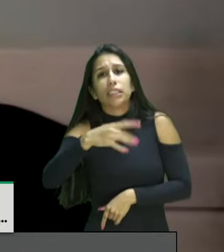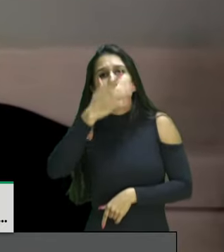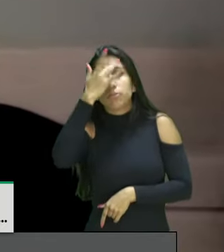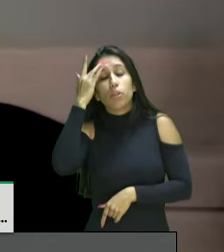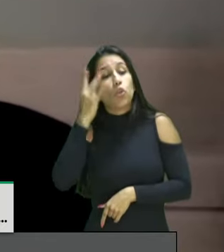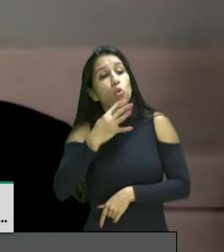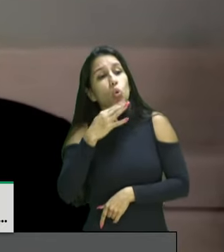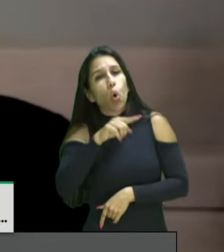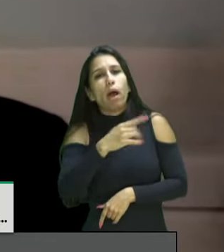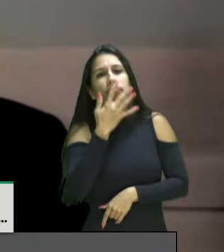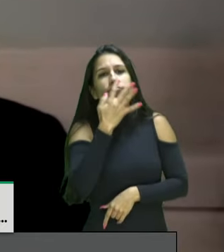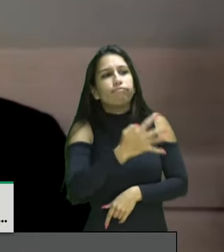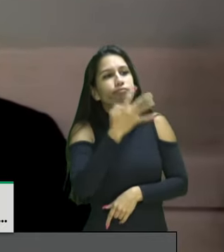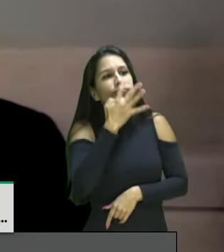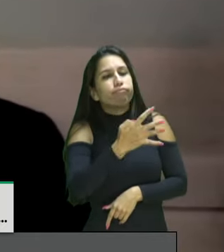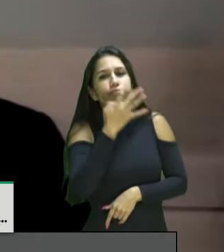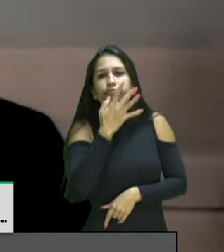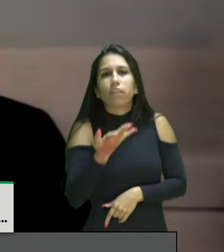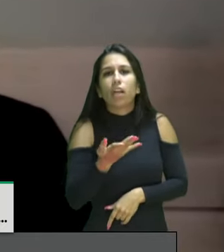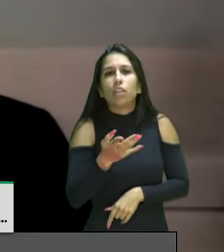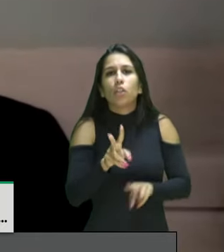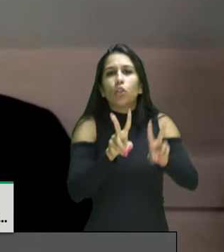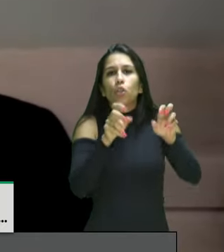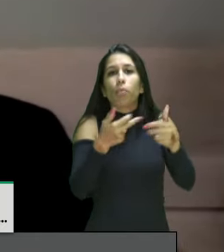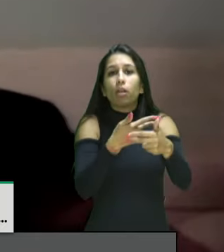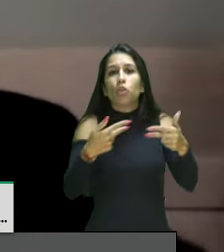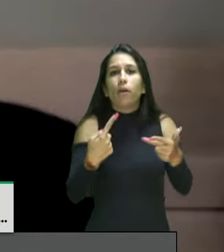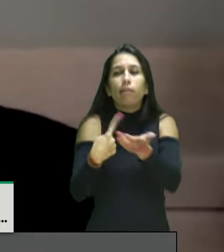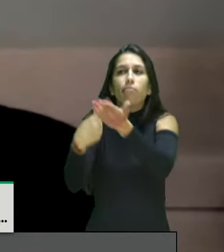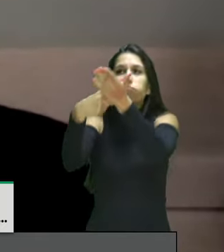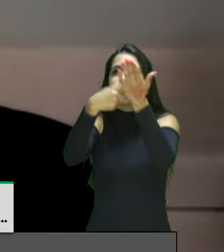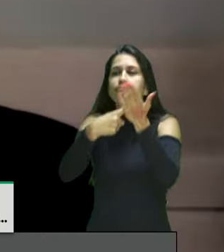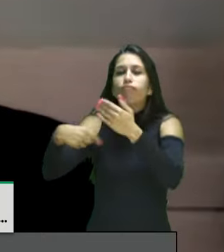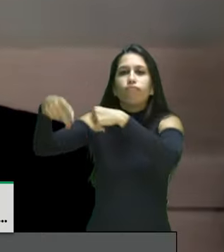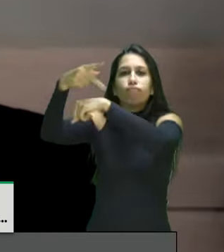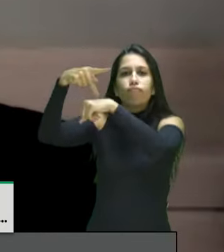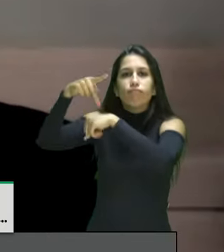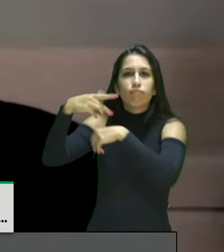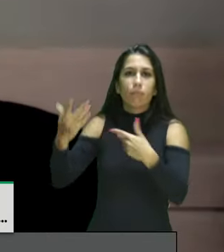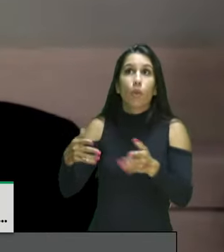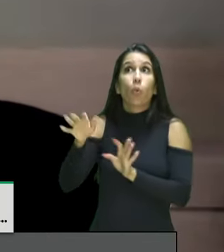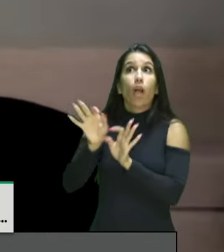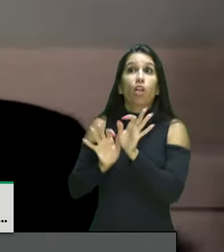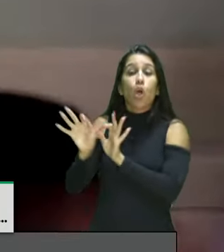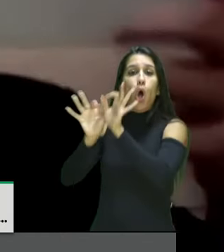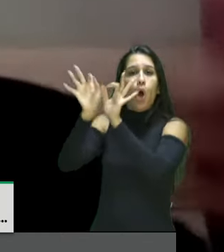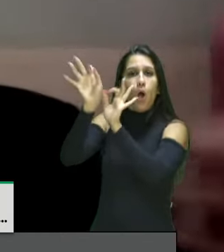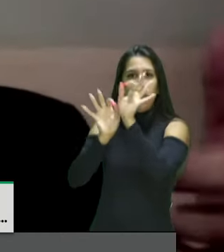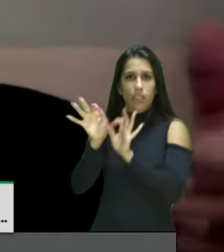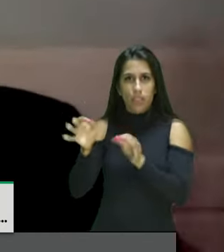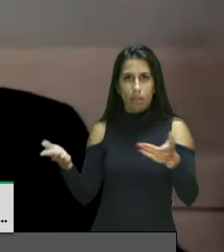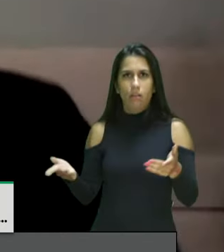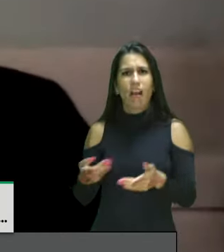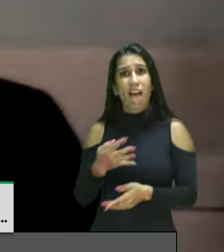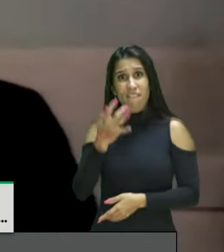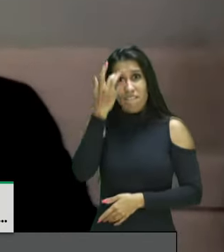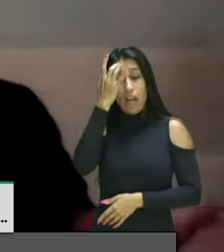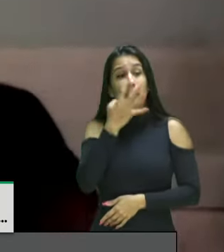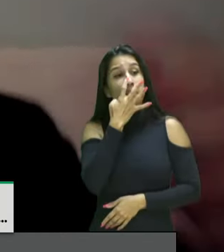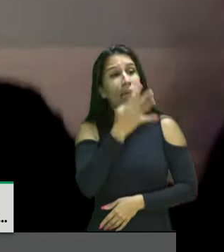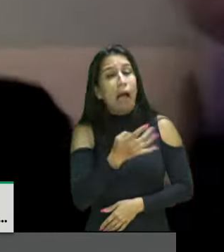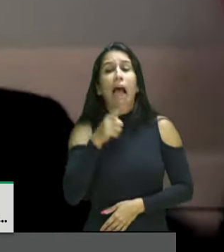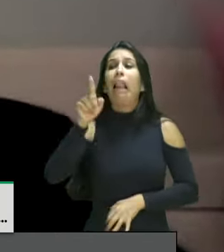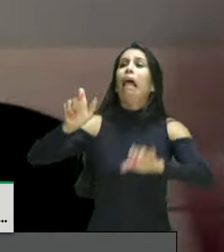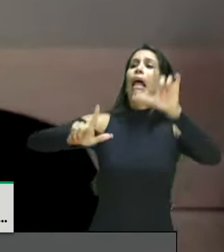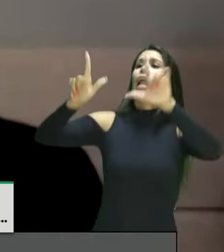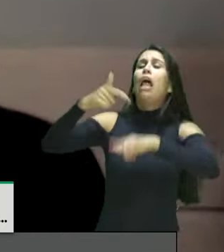admissibilidade das instâncias internacionais o que as organizações fazem fazer a denúncia irem para os jornais para